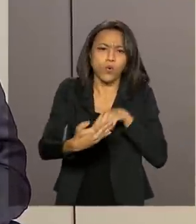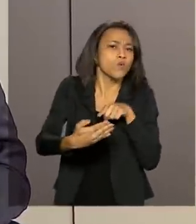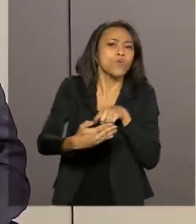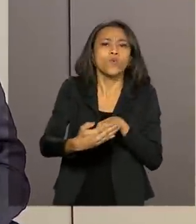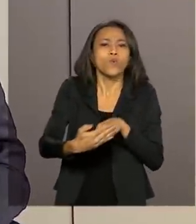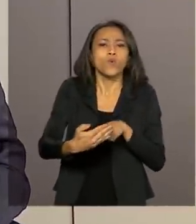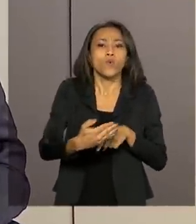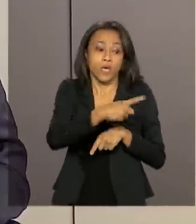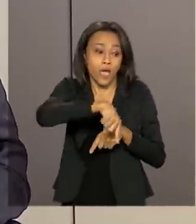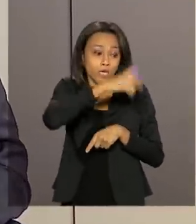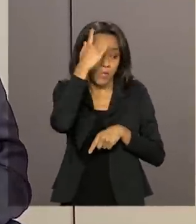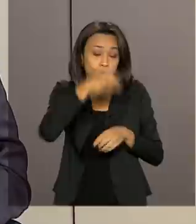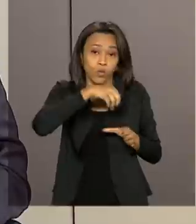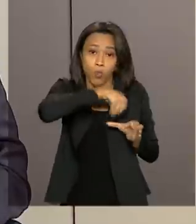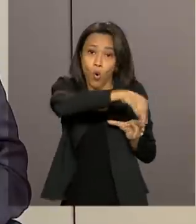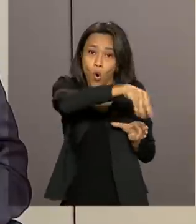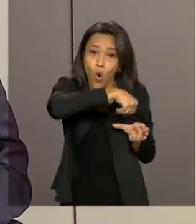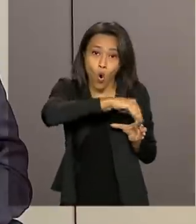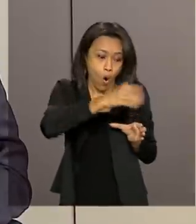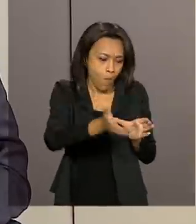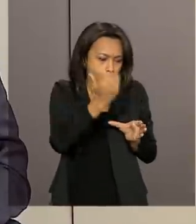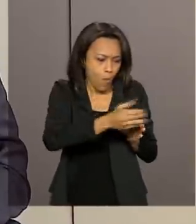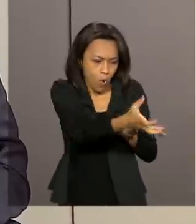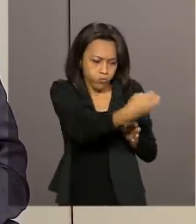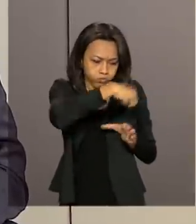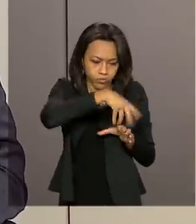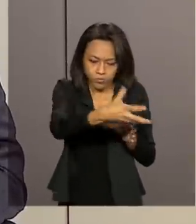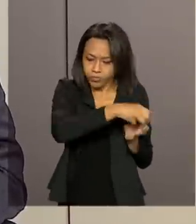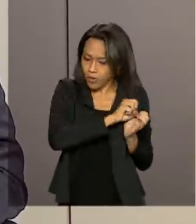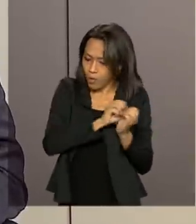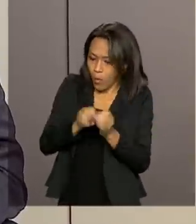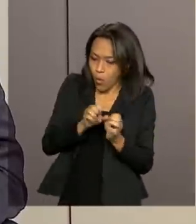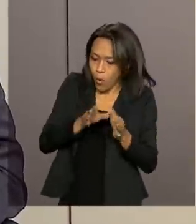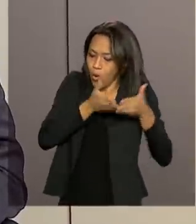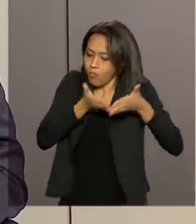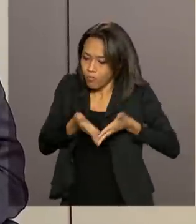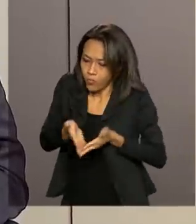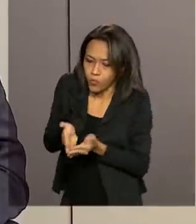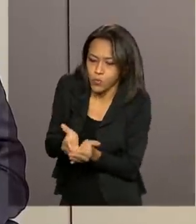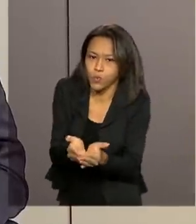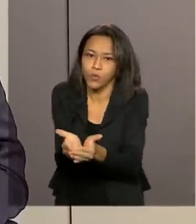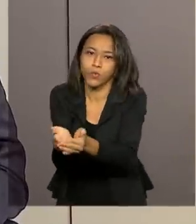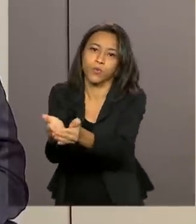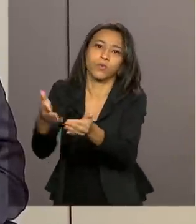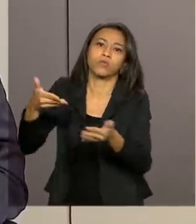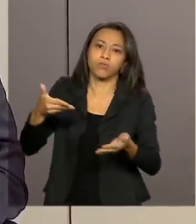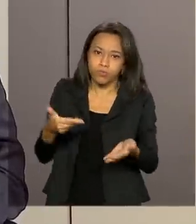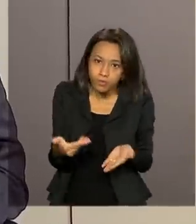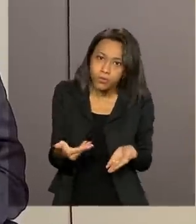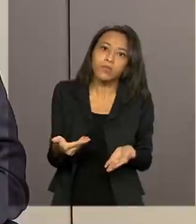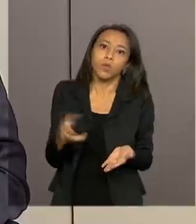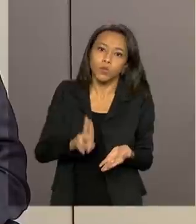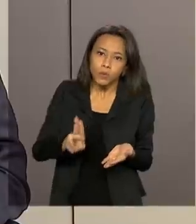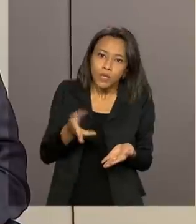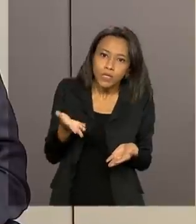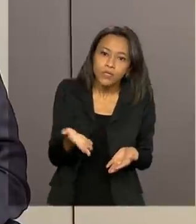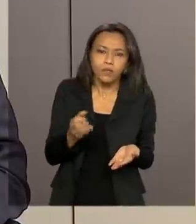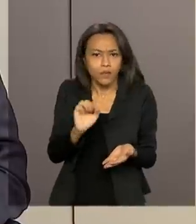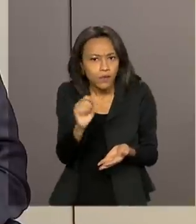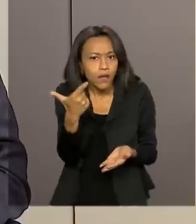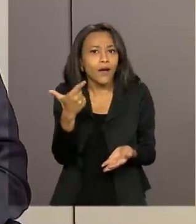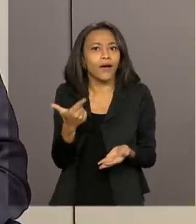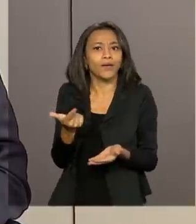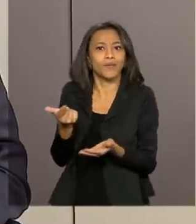onde a população possa trazer a sua produção e ela escoe pelas hidrovias. E, óbvio, atrair o